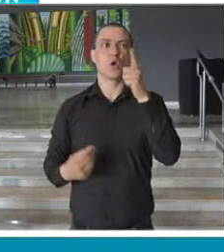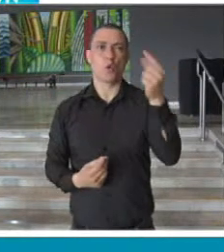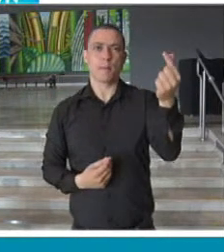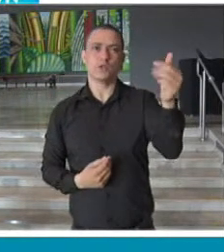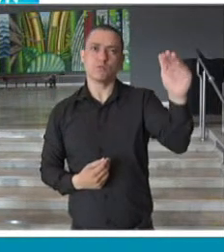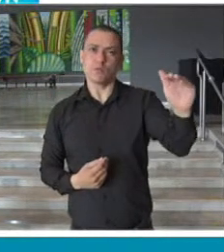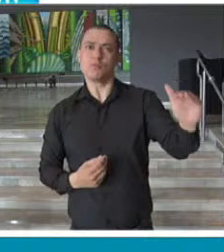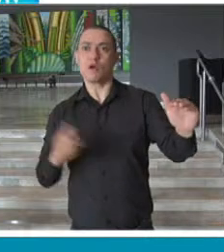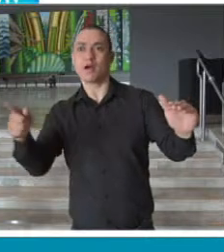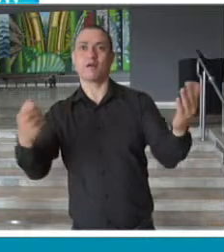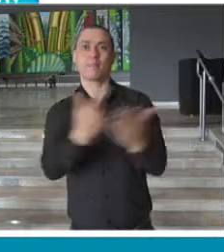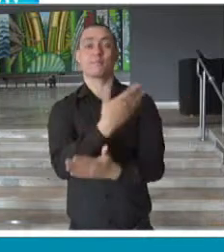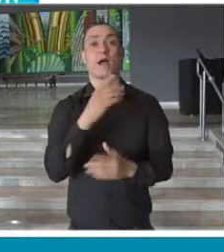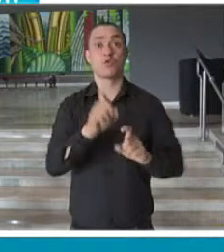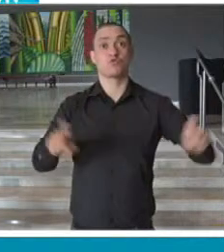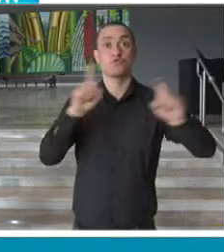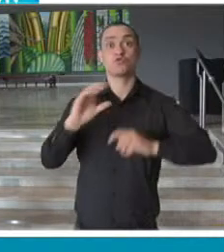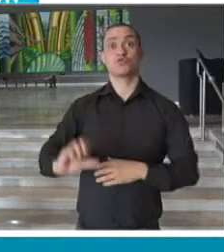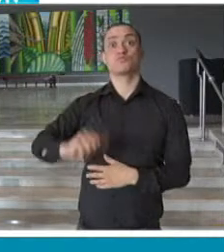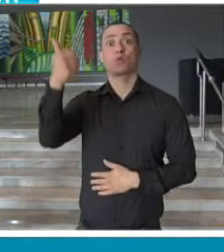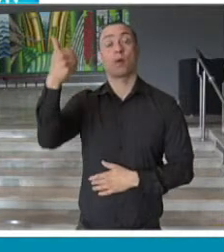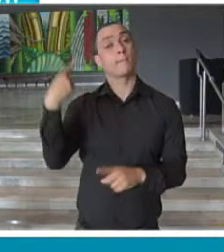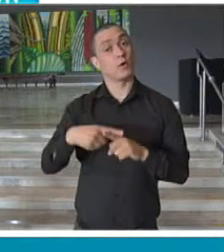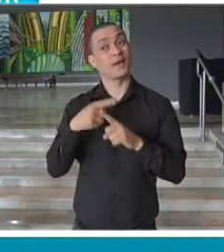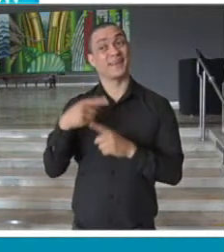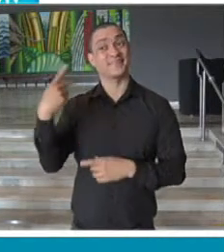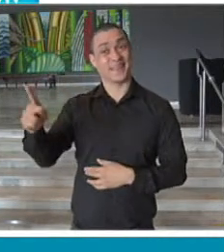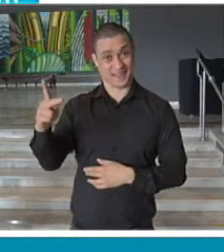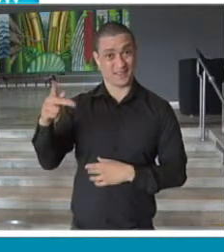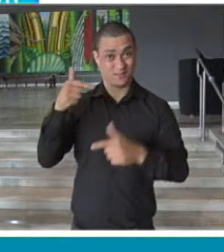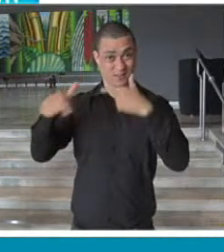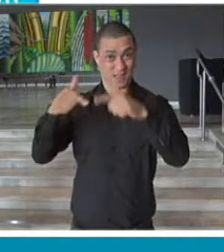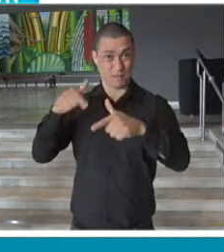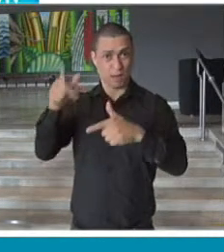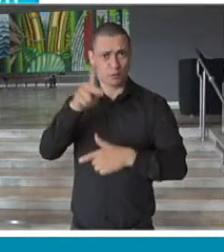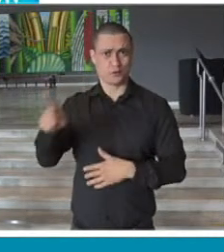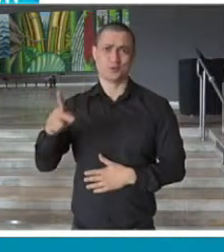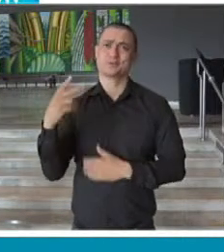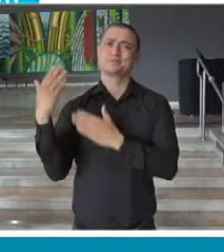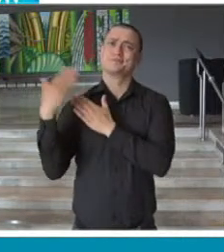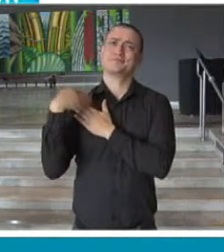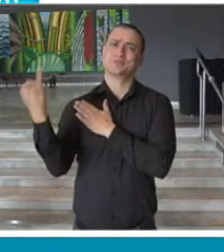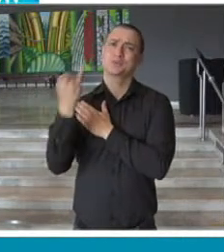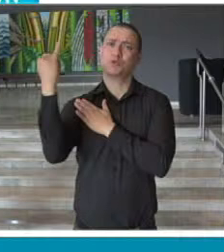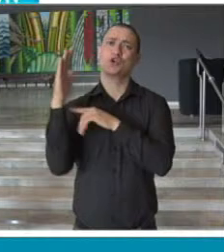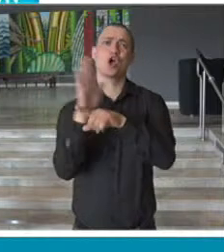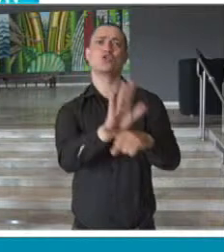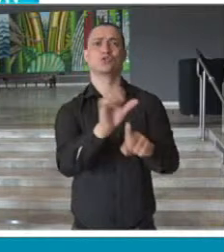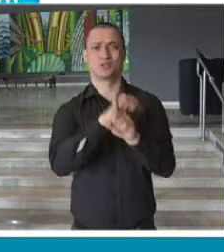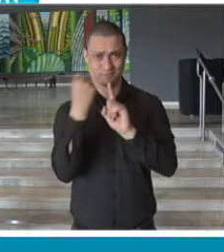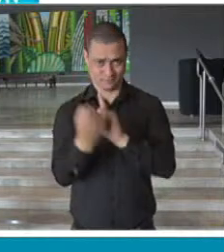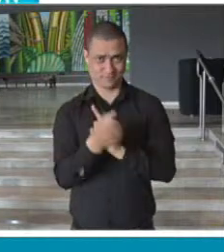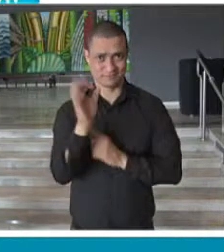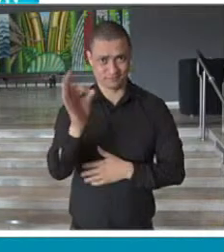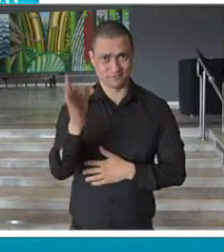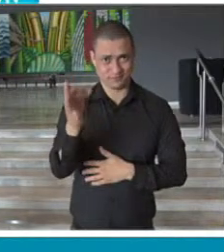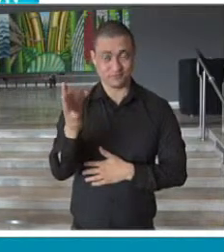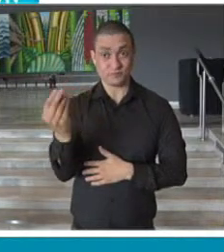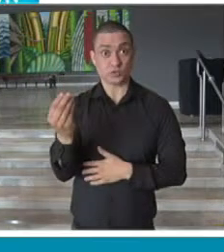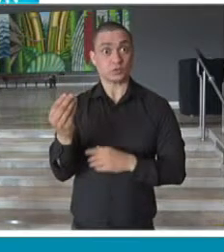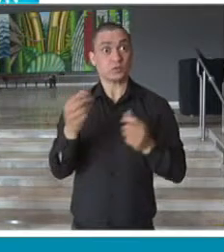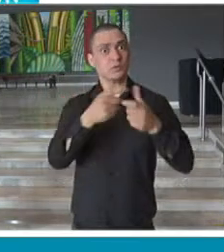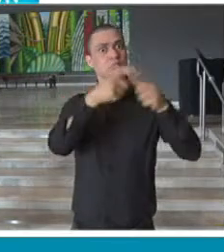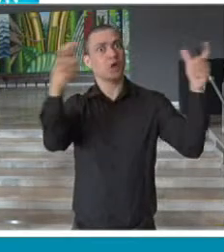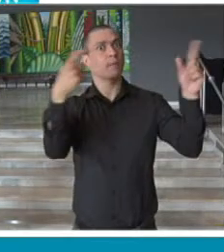atrativo, considerando que é fundamental a função do professor para a sociedade. E temos tido resposta muito